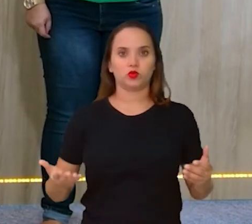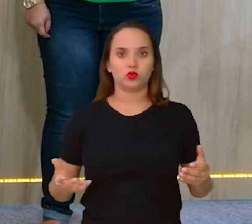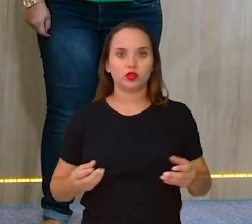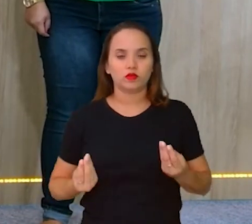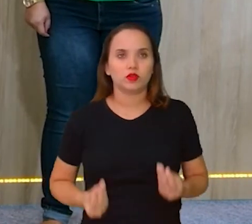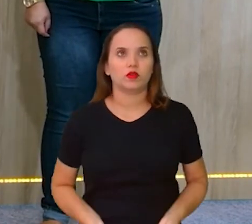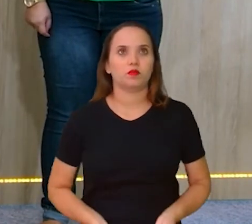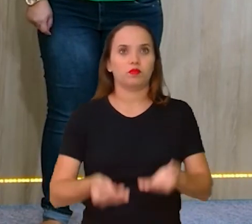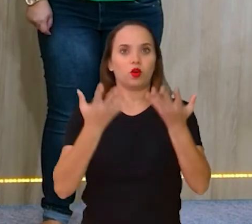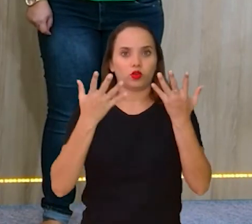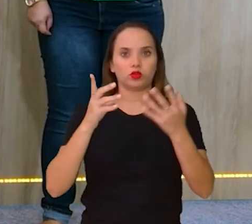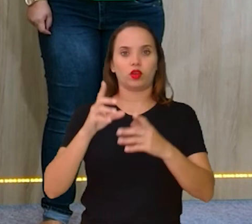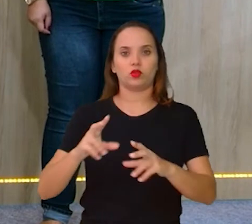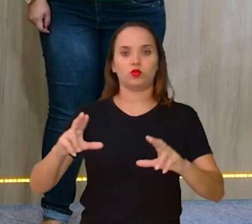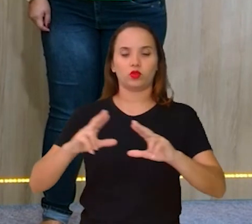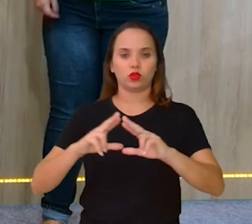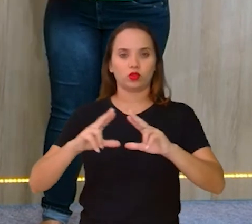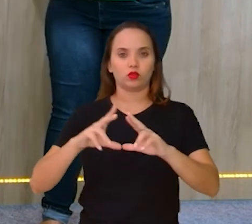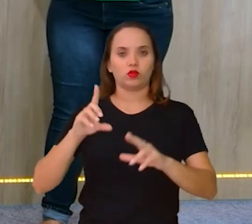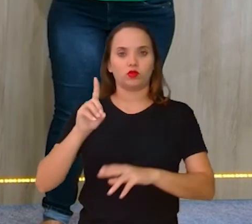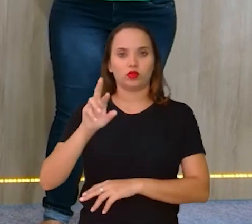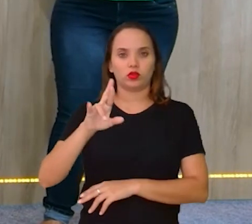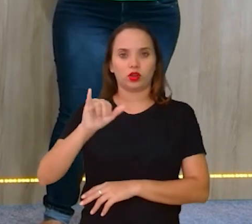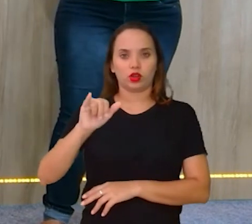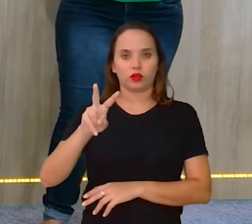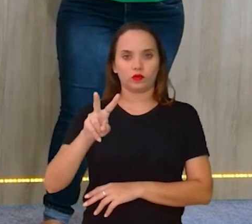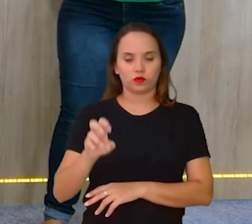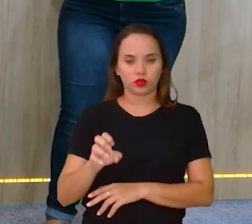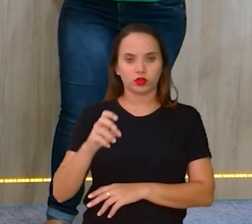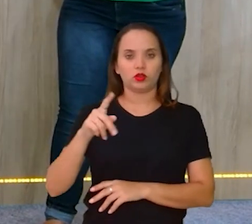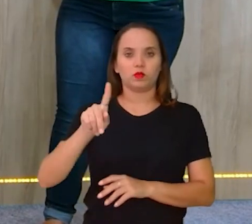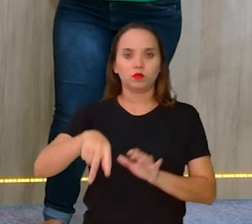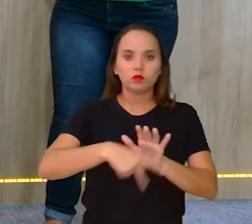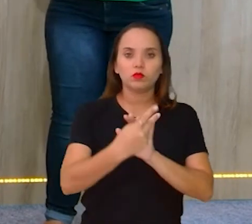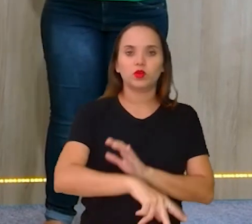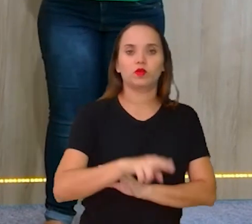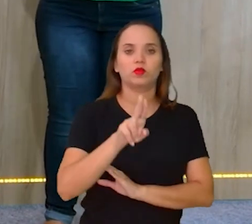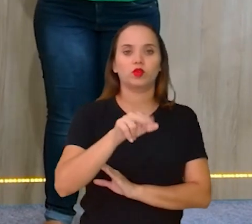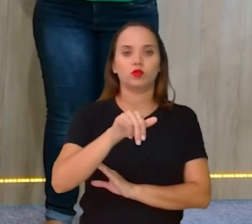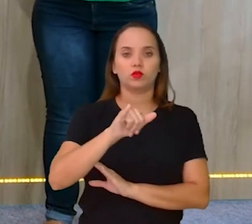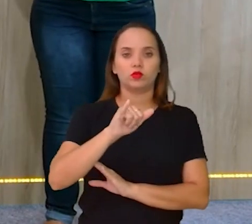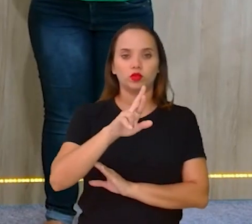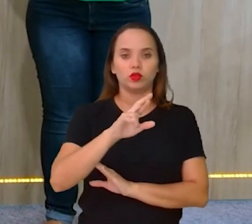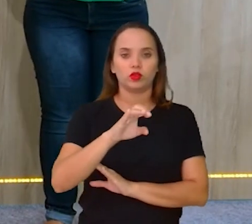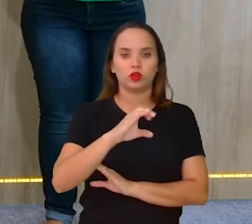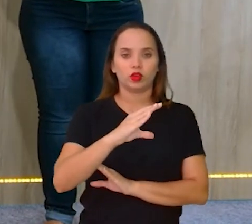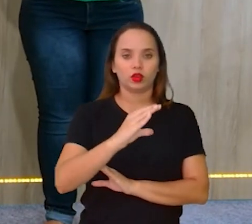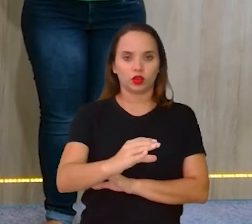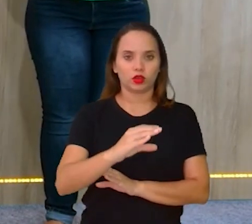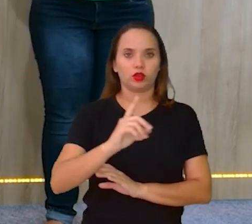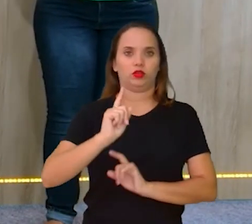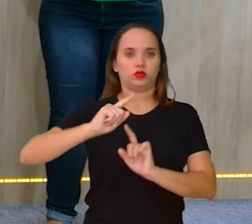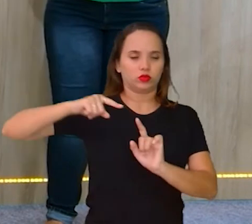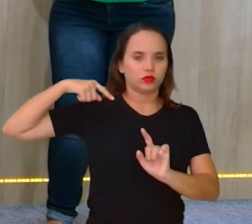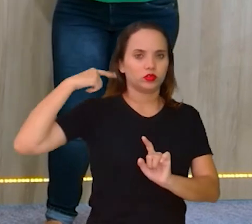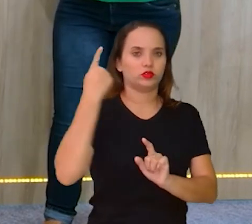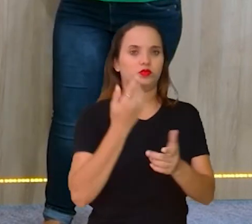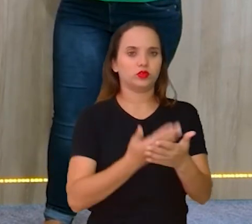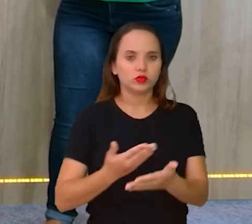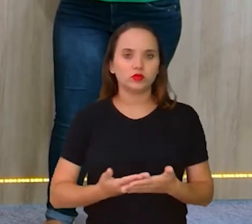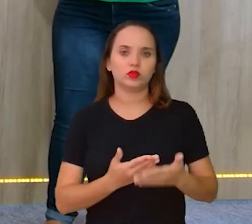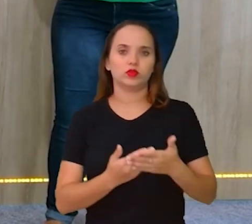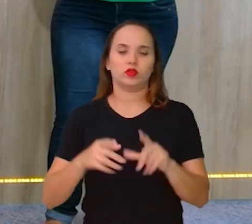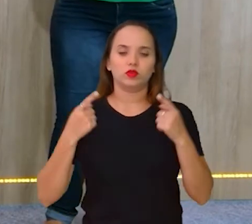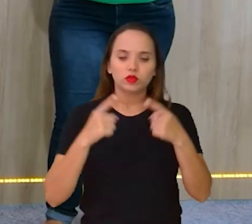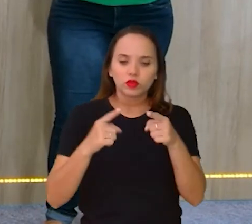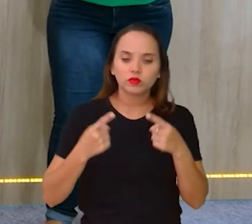drive da Unirac. Da Unirac. certo? A gente vai trazer mais detalhes nas próximas aulas, mas aperreia aí o